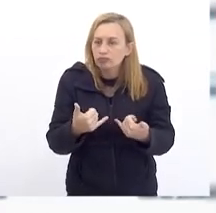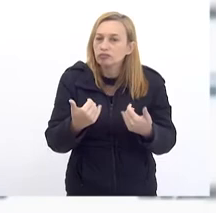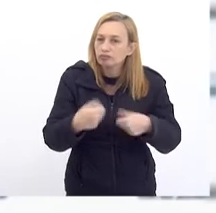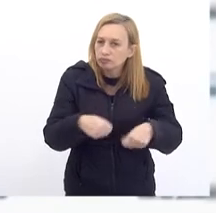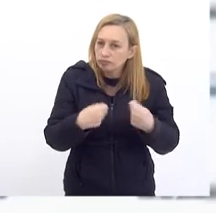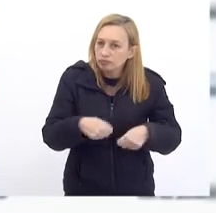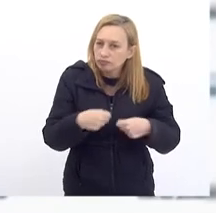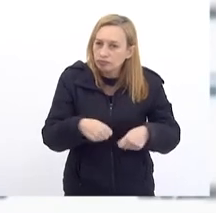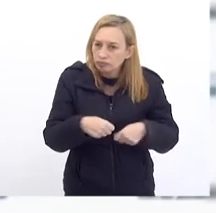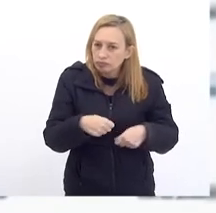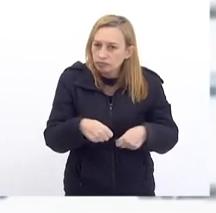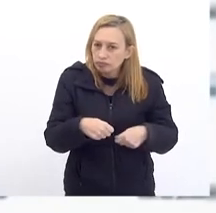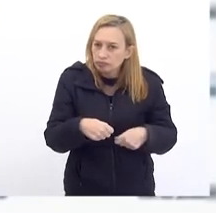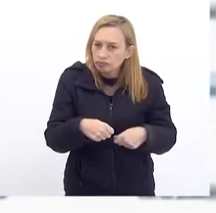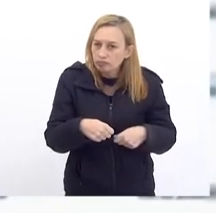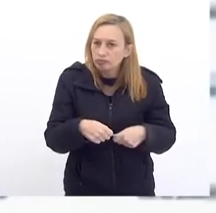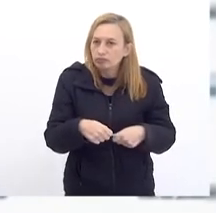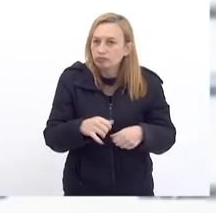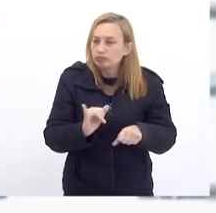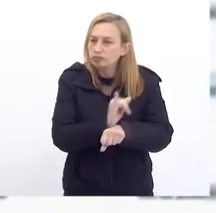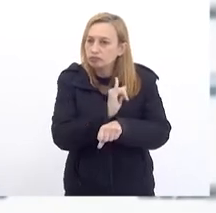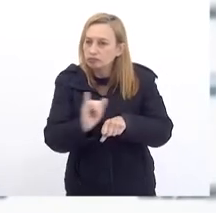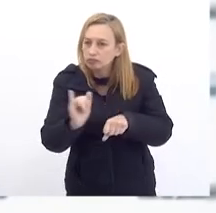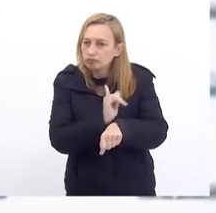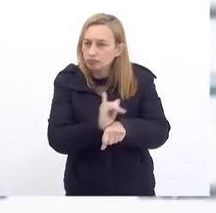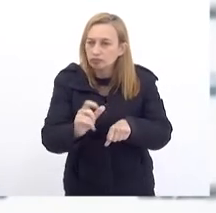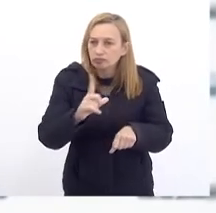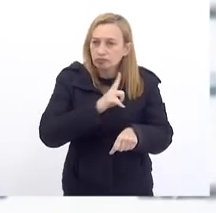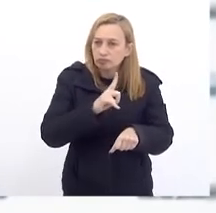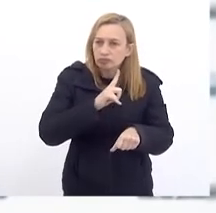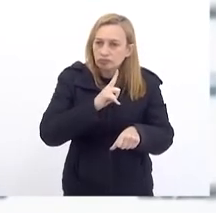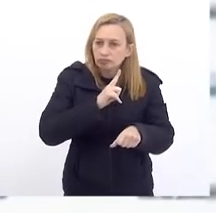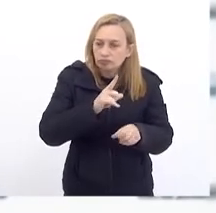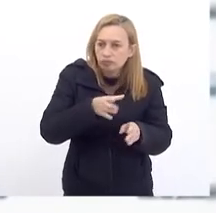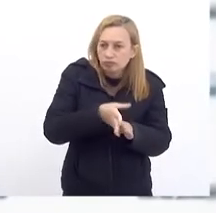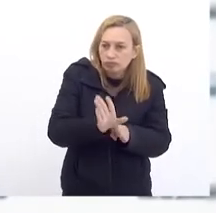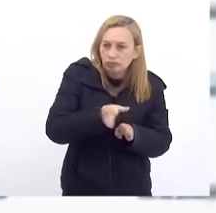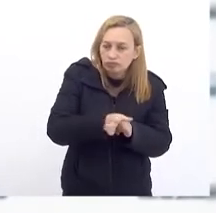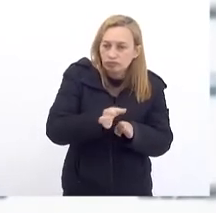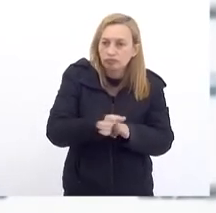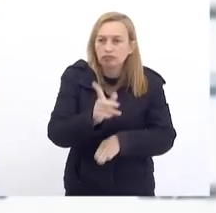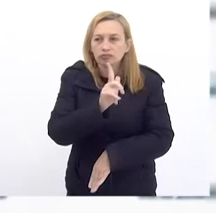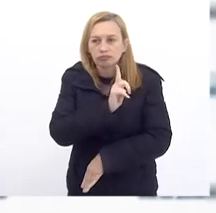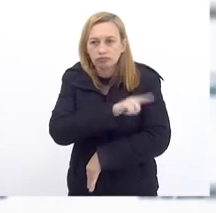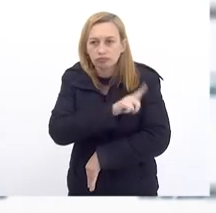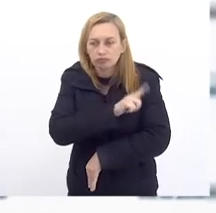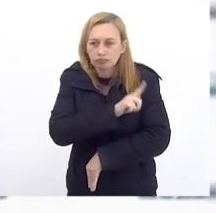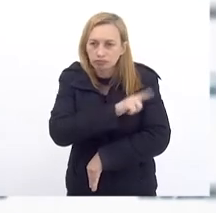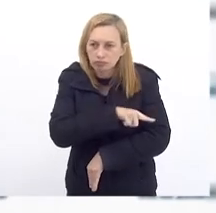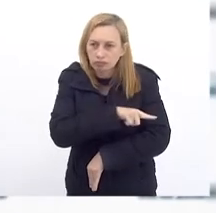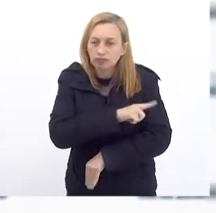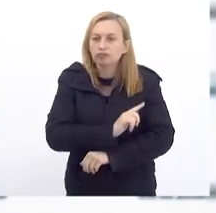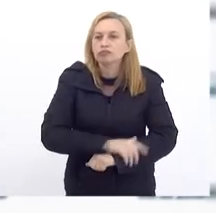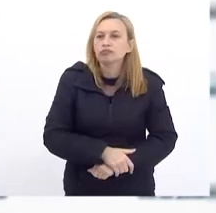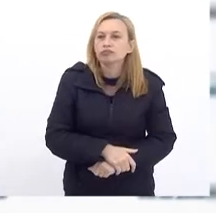Bússola E que possa Orientar A Gestão Dos